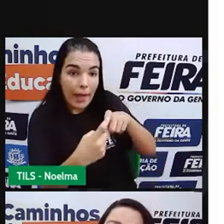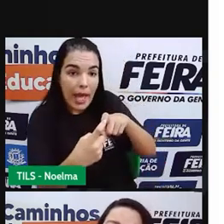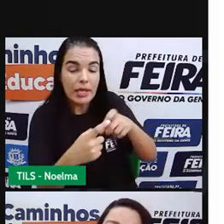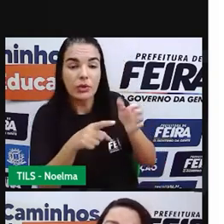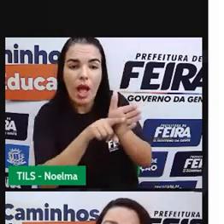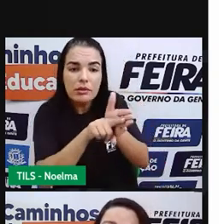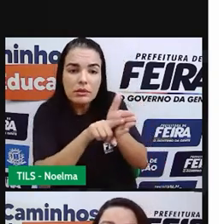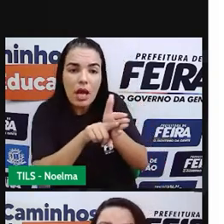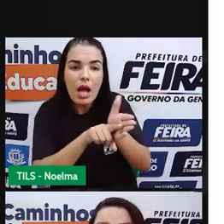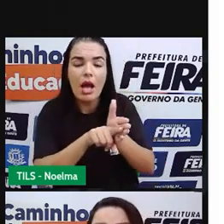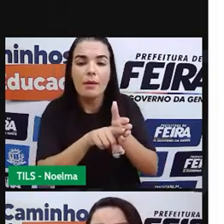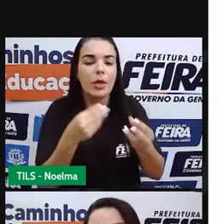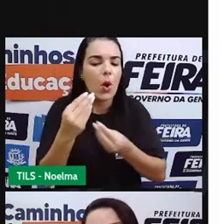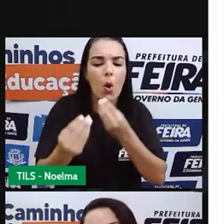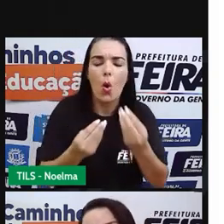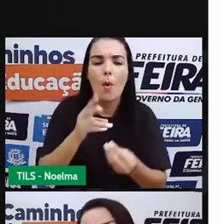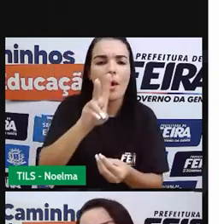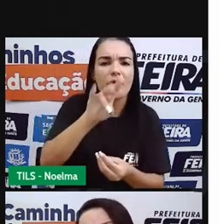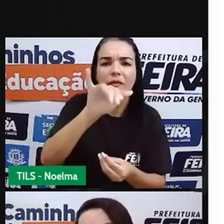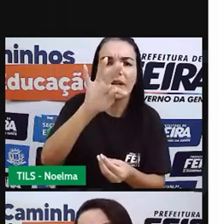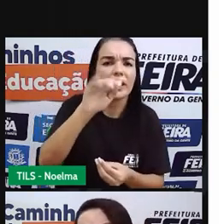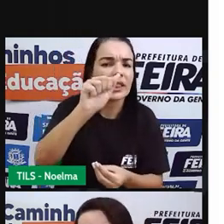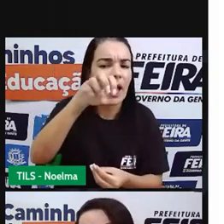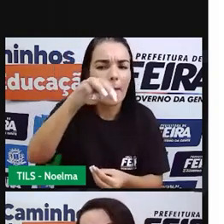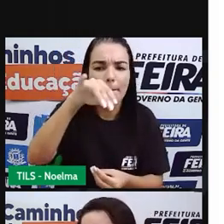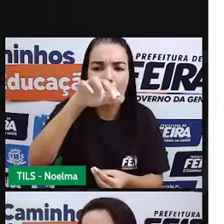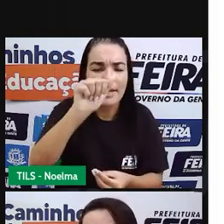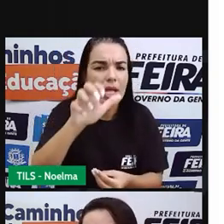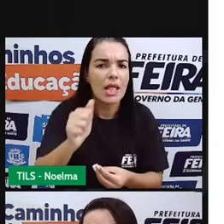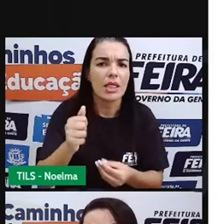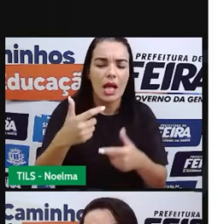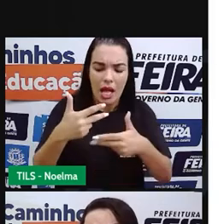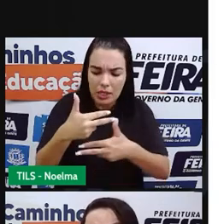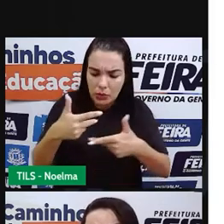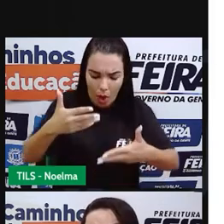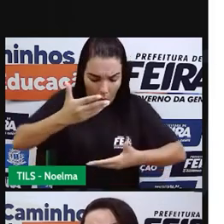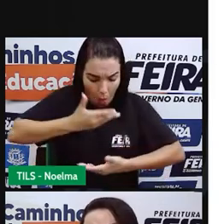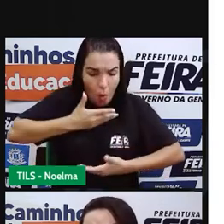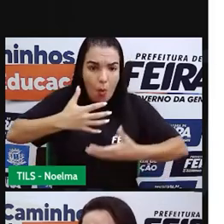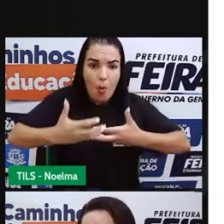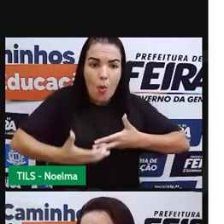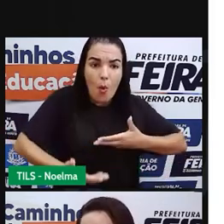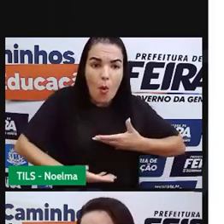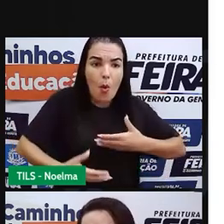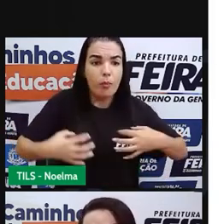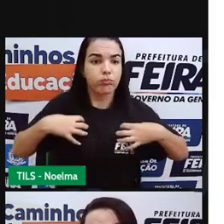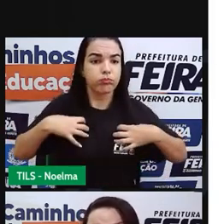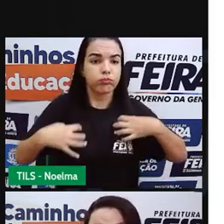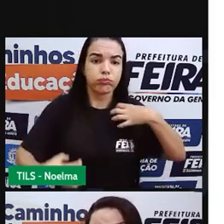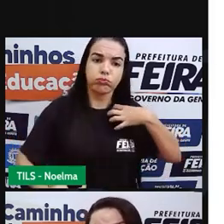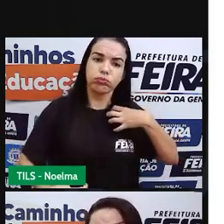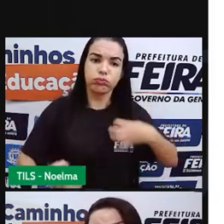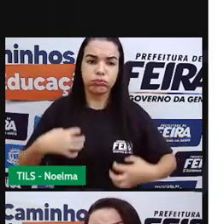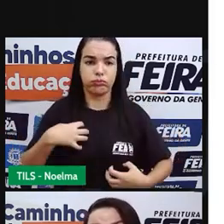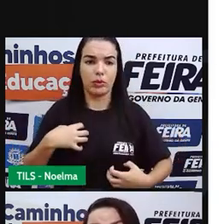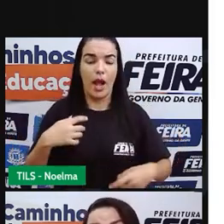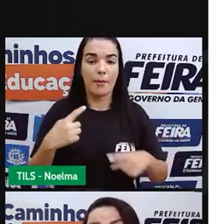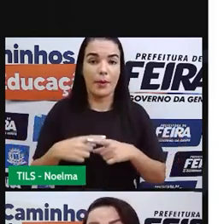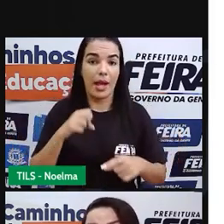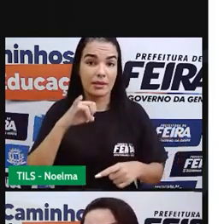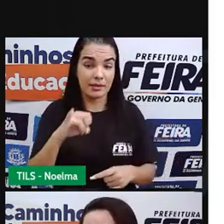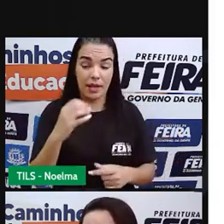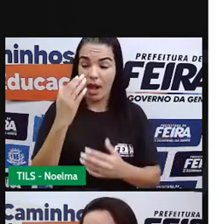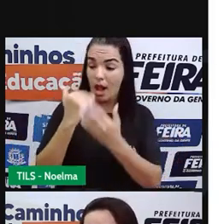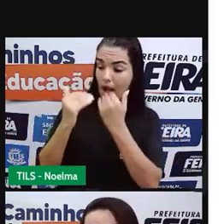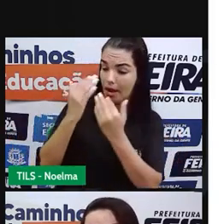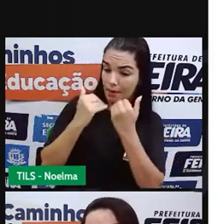as vitaminas, né? Os minerais dentro do nosso organismo. Porque a dependência, se a gente está tomando um